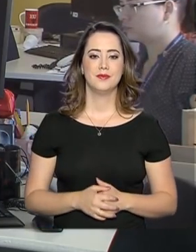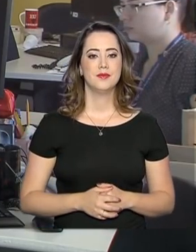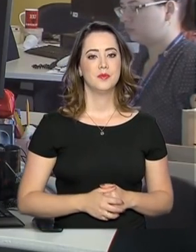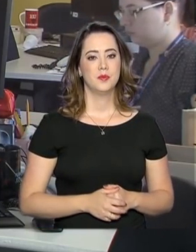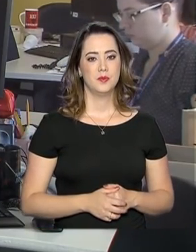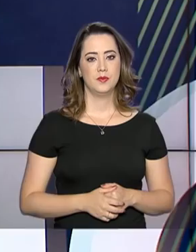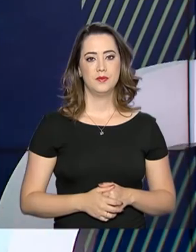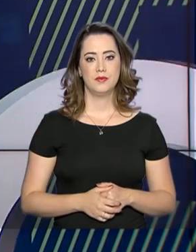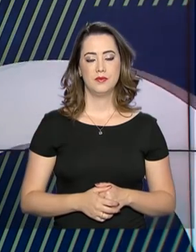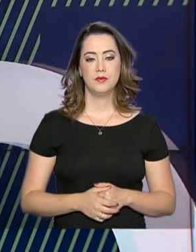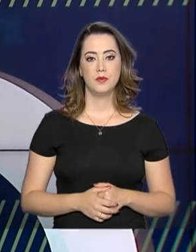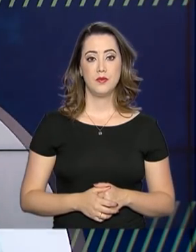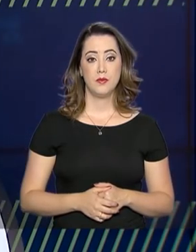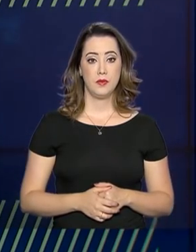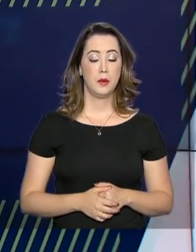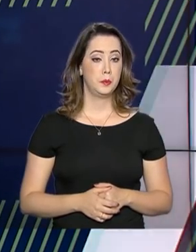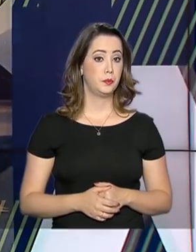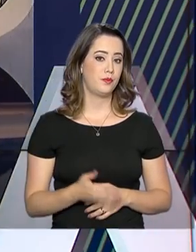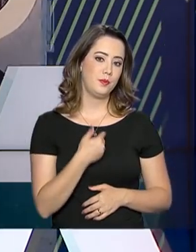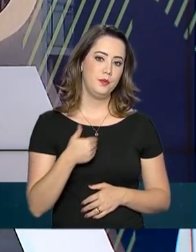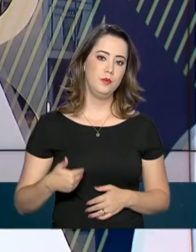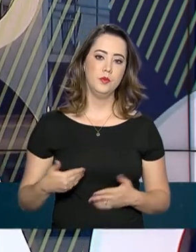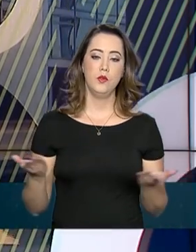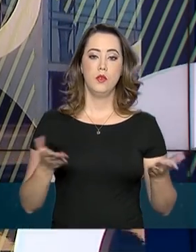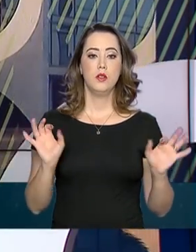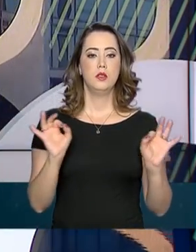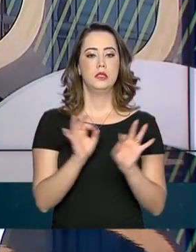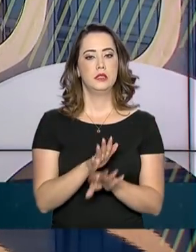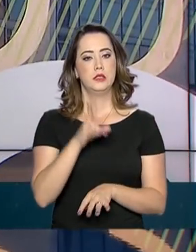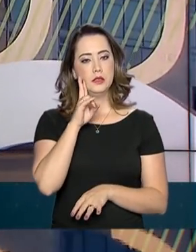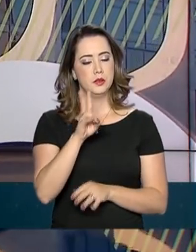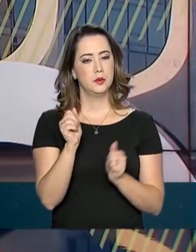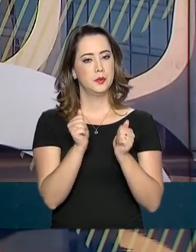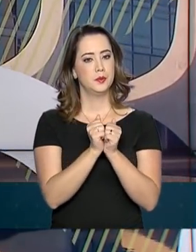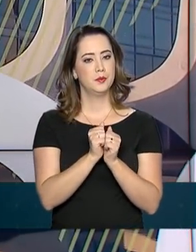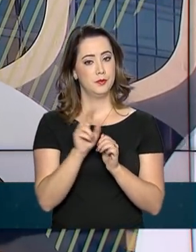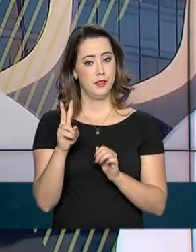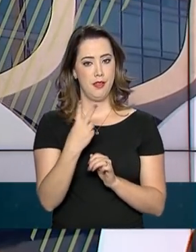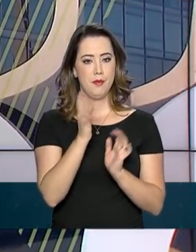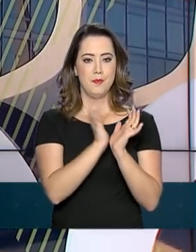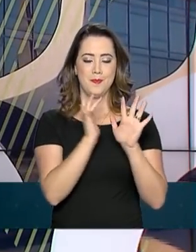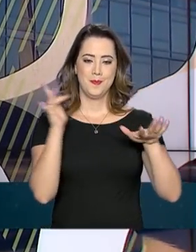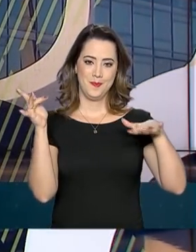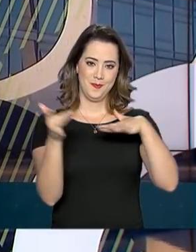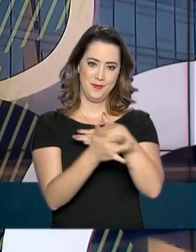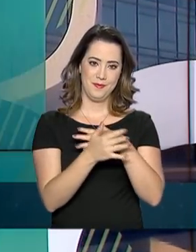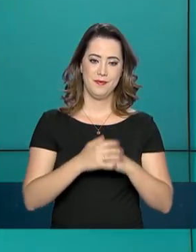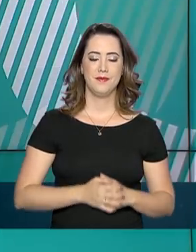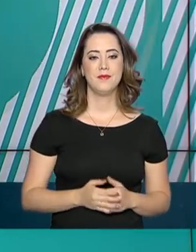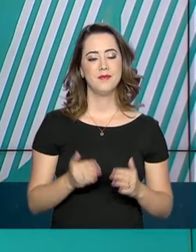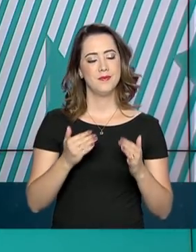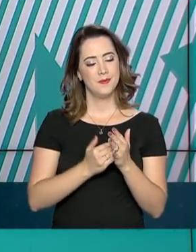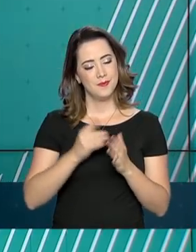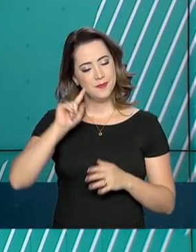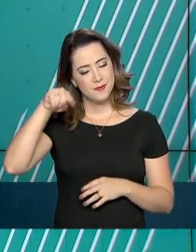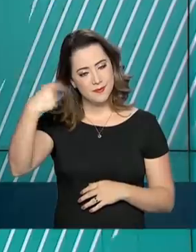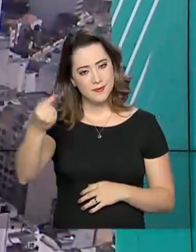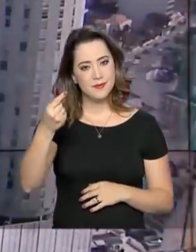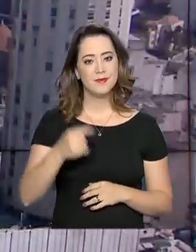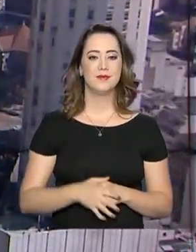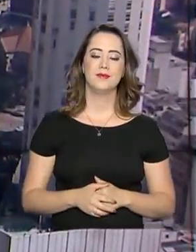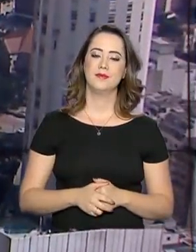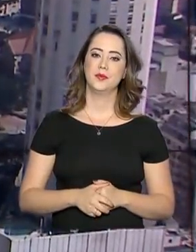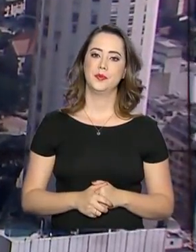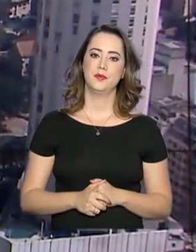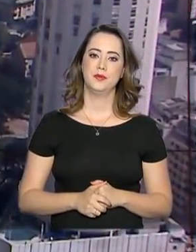Governo Agora. E o Governo Agora fica por aqui. Continue nos acompanhando também pelas redes sociais. Até a